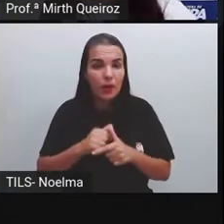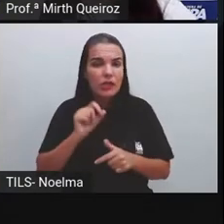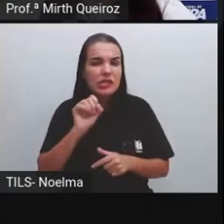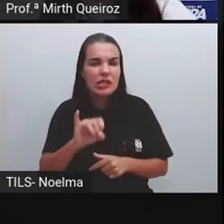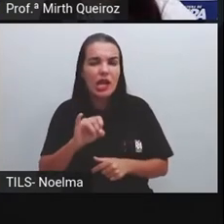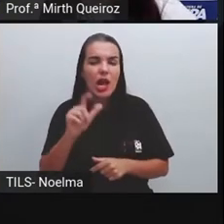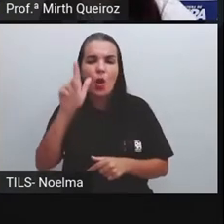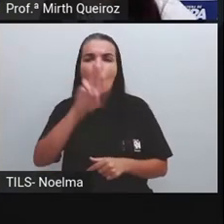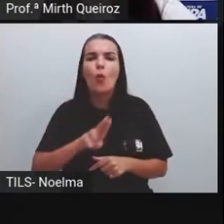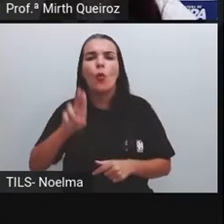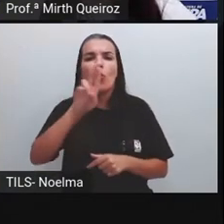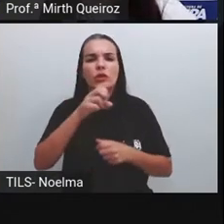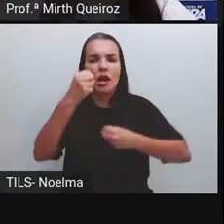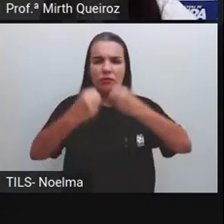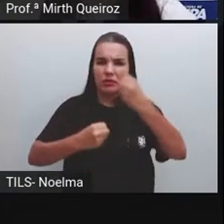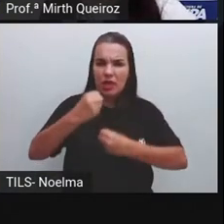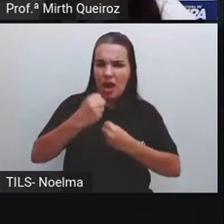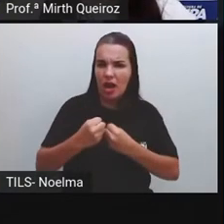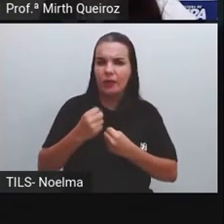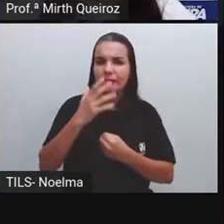transporte citados, certo?